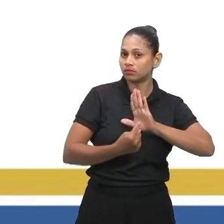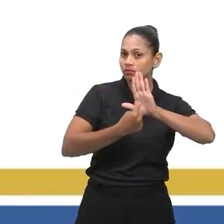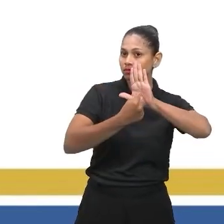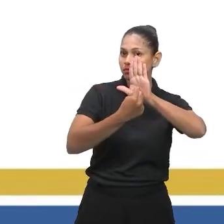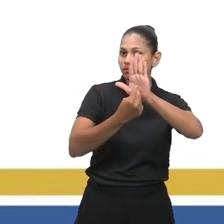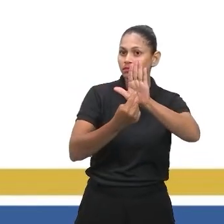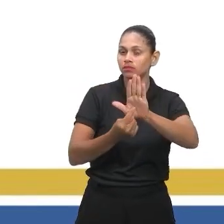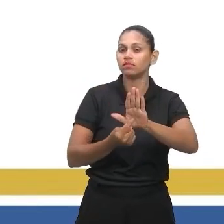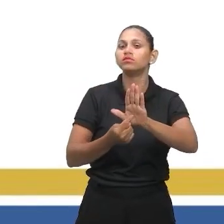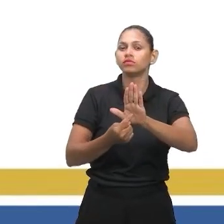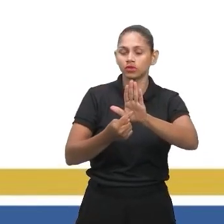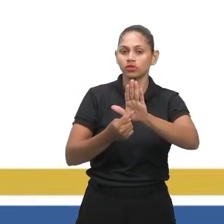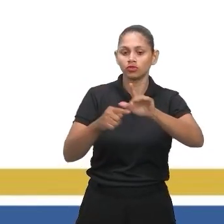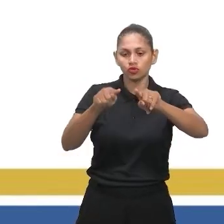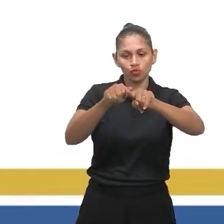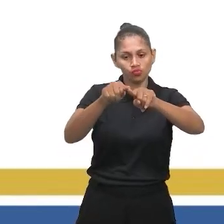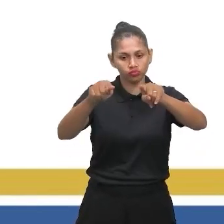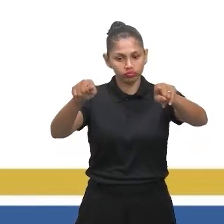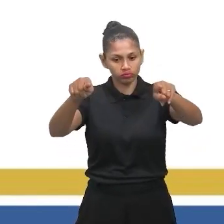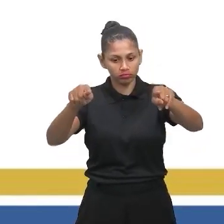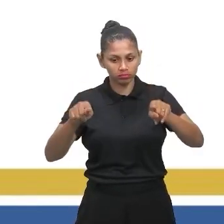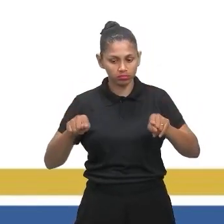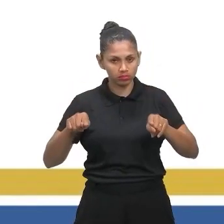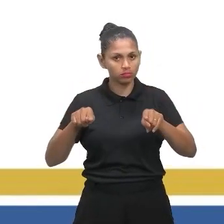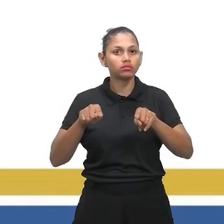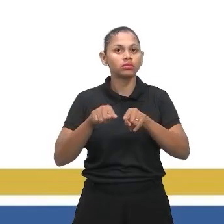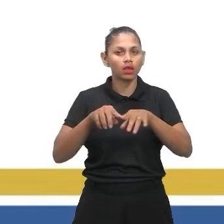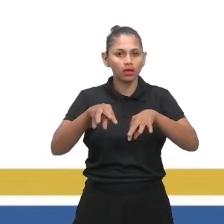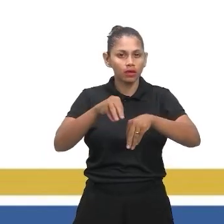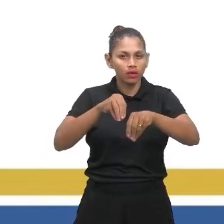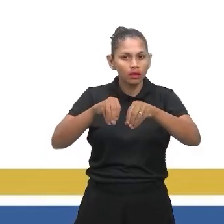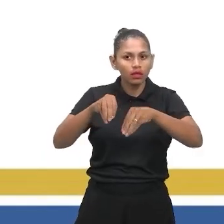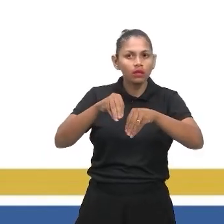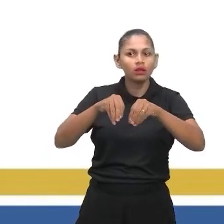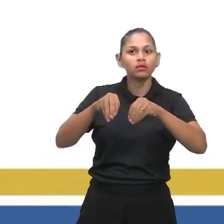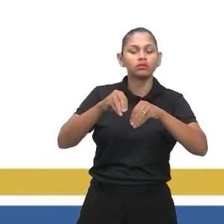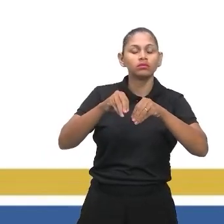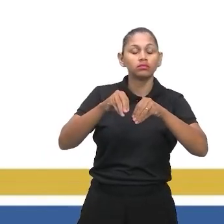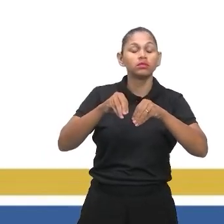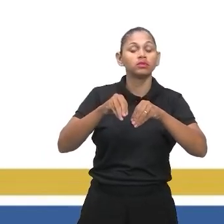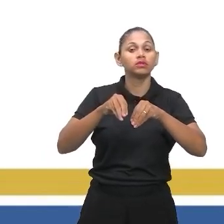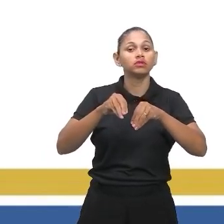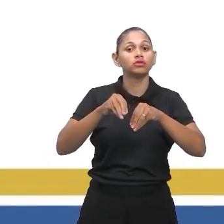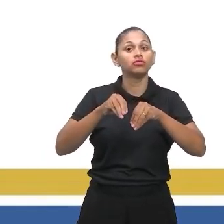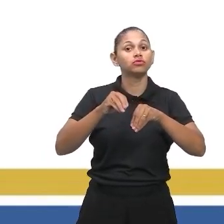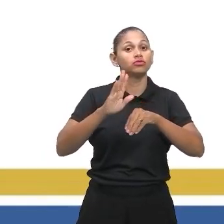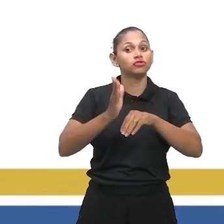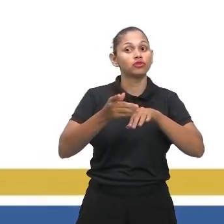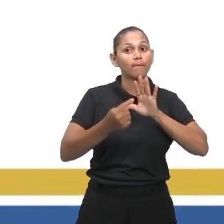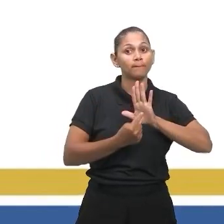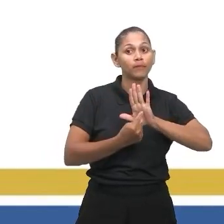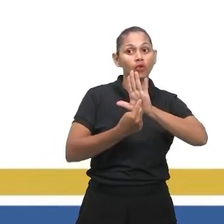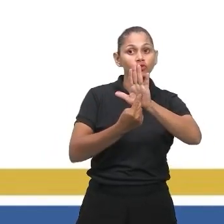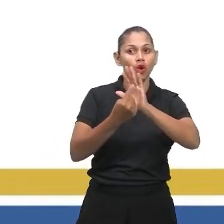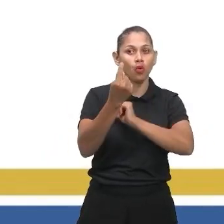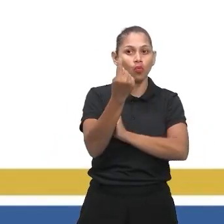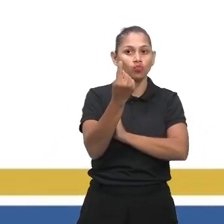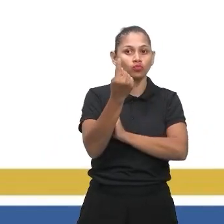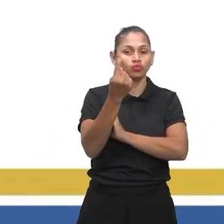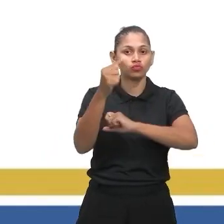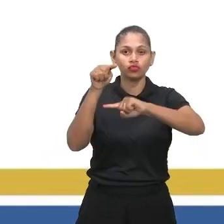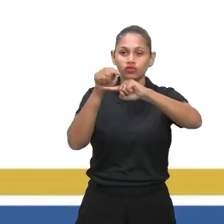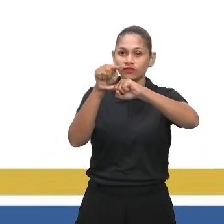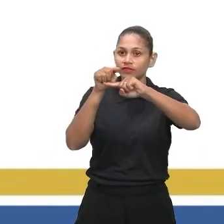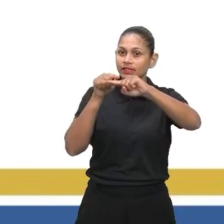planta de um loteamento, em que foi usada a escala que ele já dá o valor da escala, que é 1 dividido para 1.000. No centro da